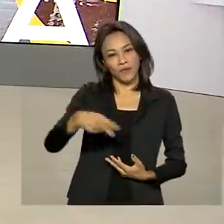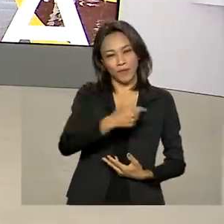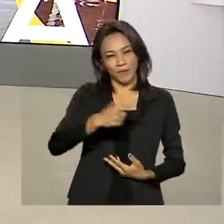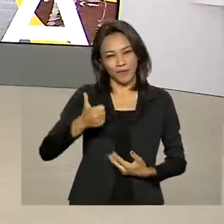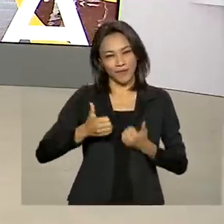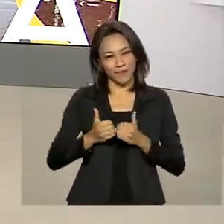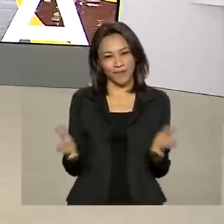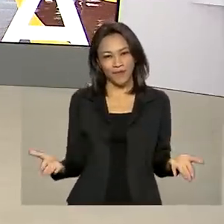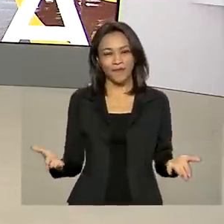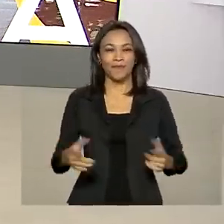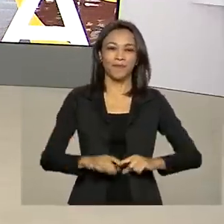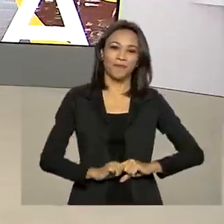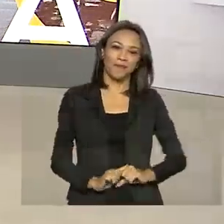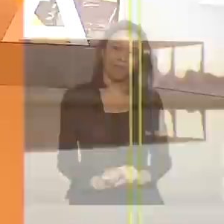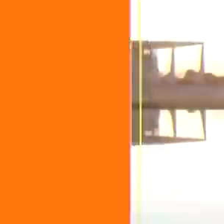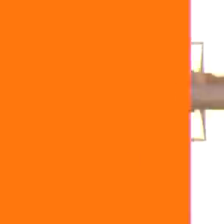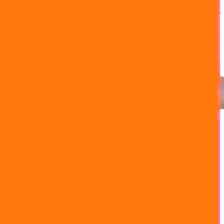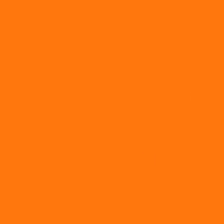está começando.